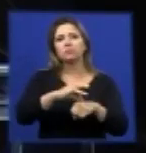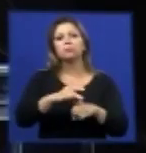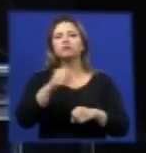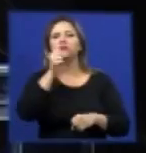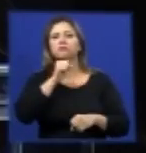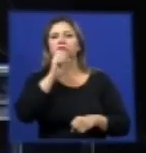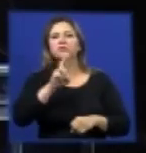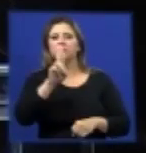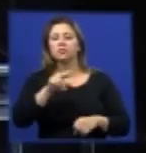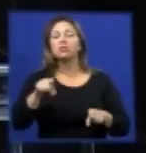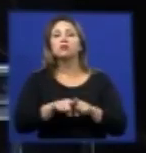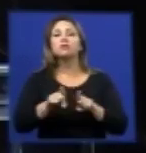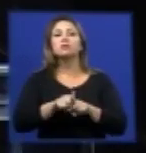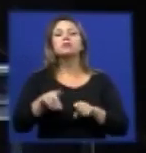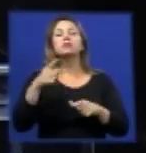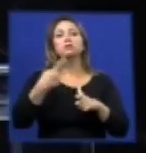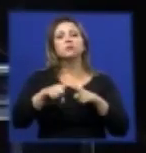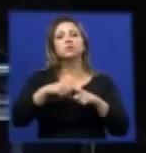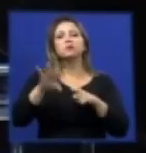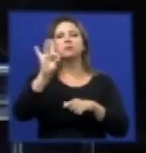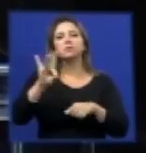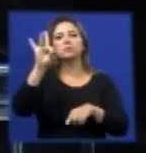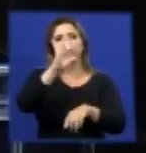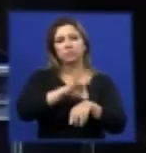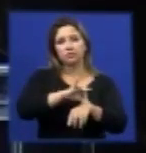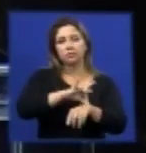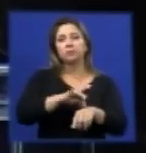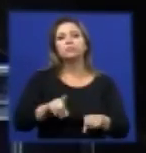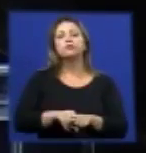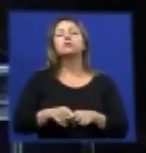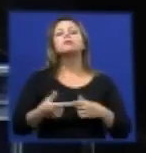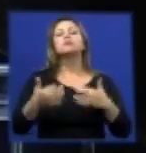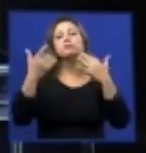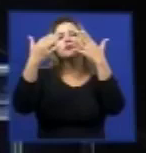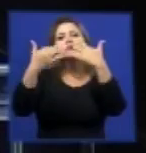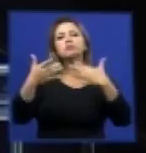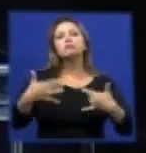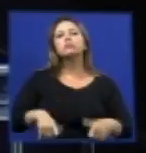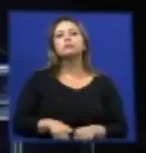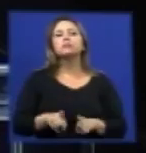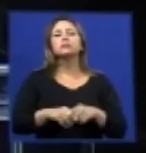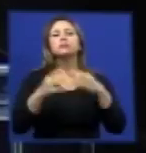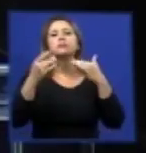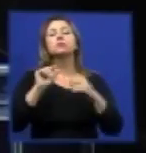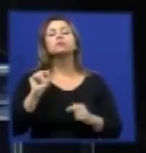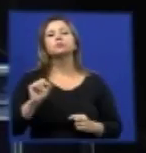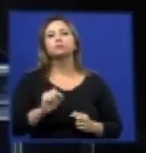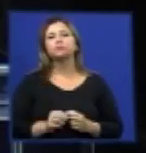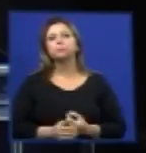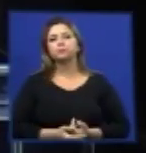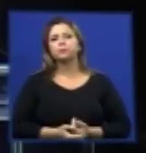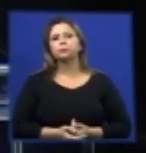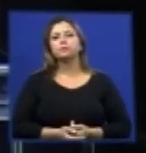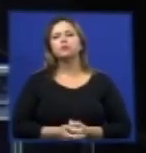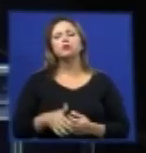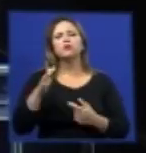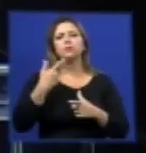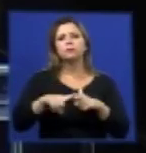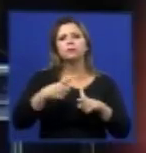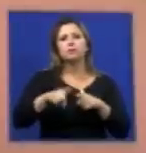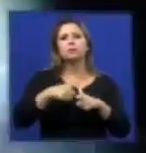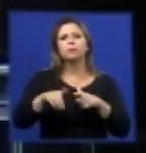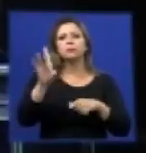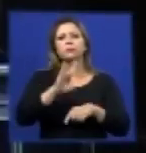a dengue. Bem, na minha apresentação eu vou dar uma introdução sobre a situação de dengue